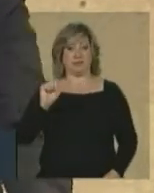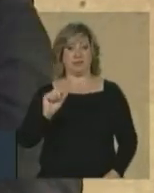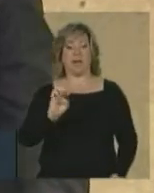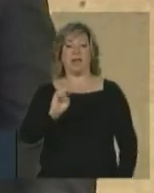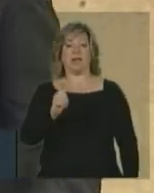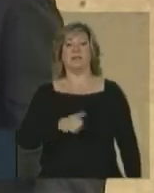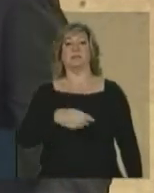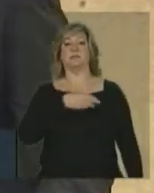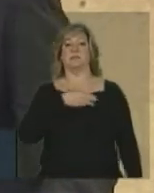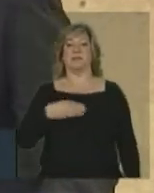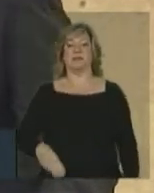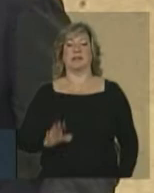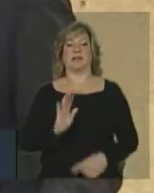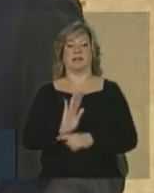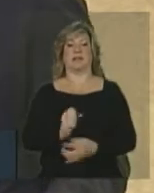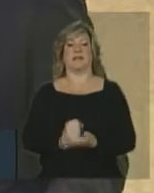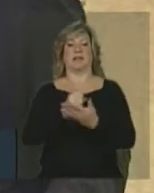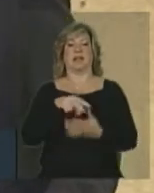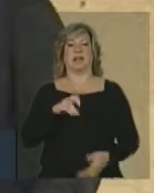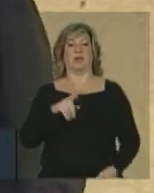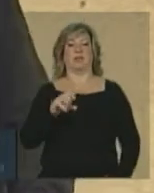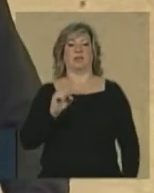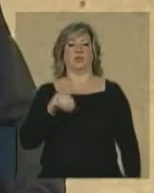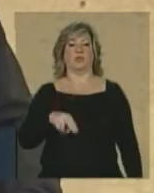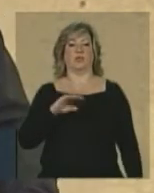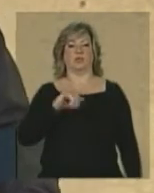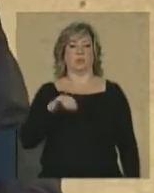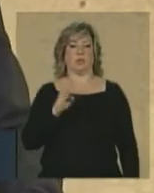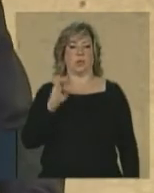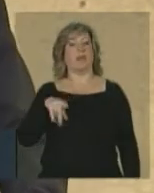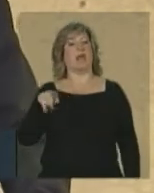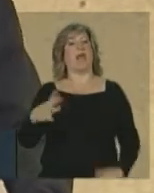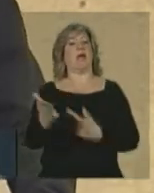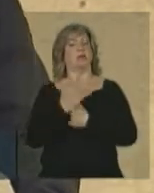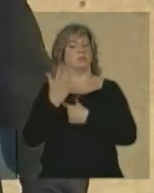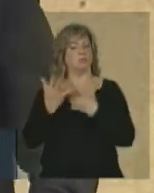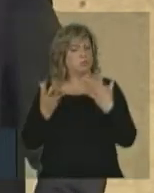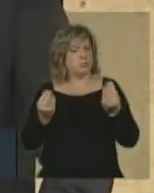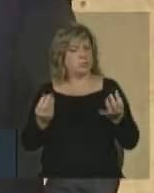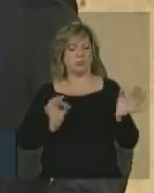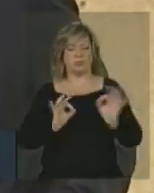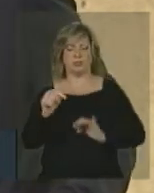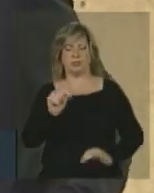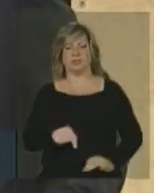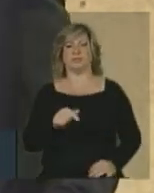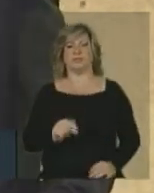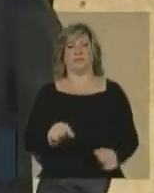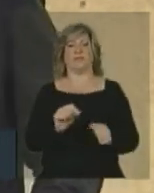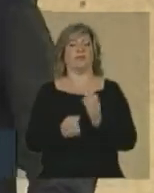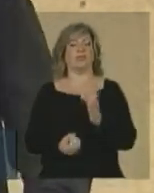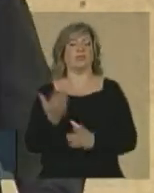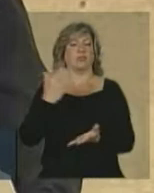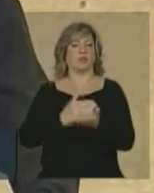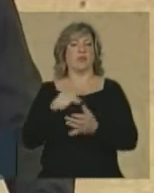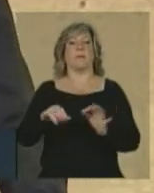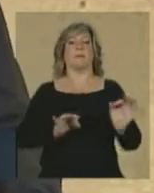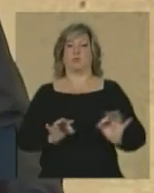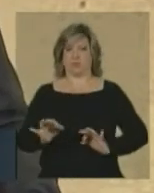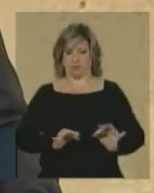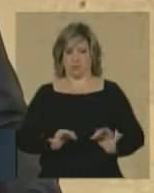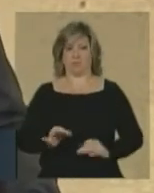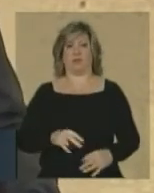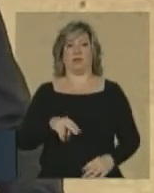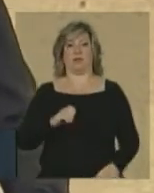ex-ministro da Defesa, Nelson Jubin, que ajudou imensamente na elaboração deste projeto.